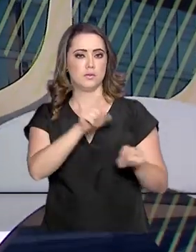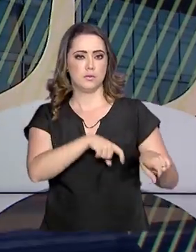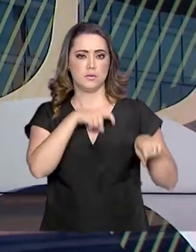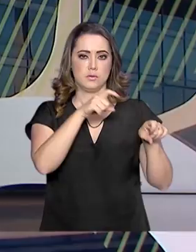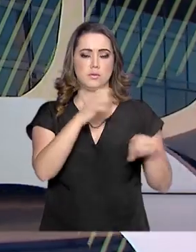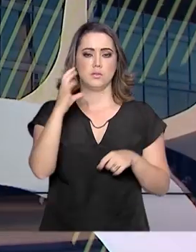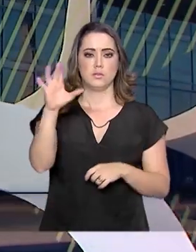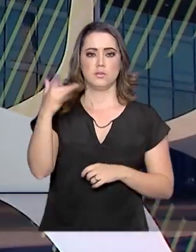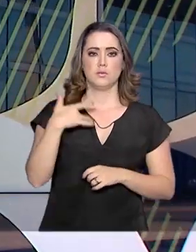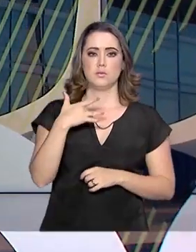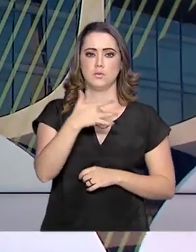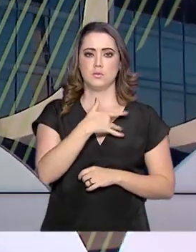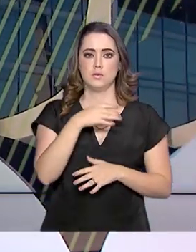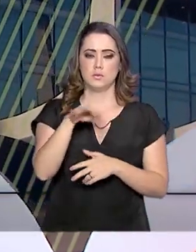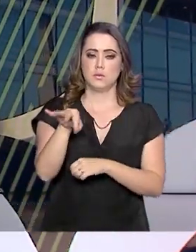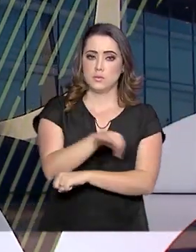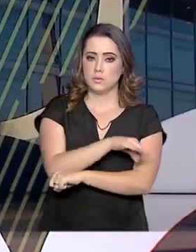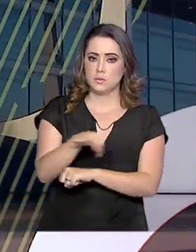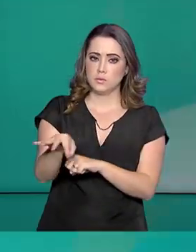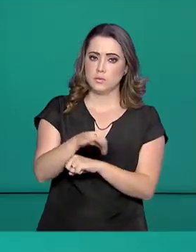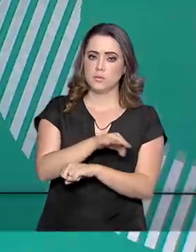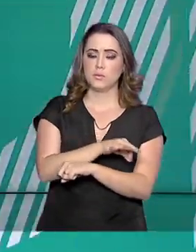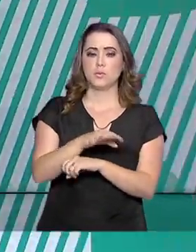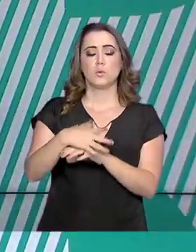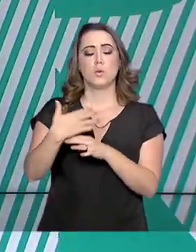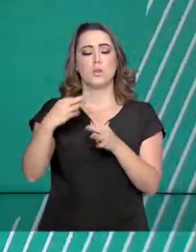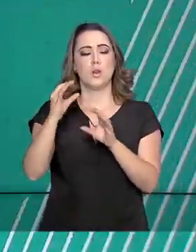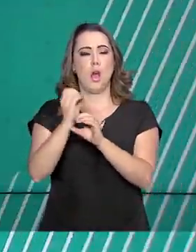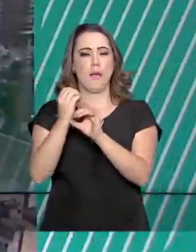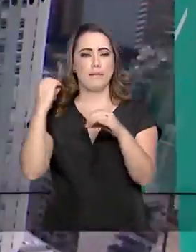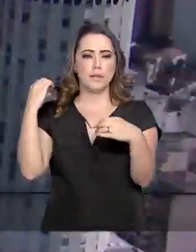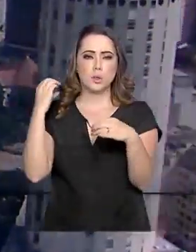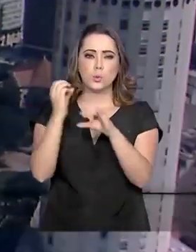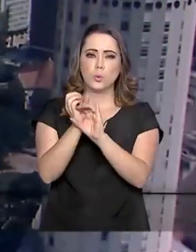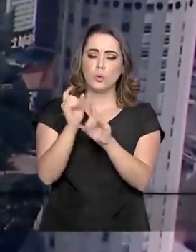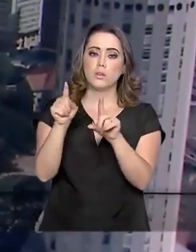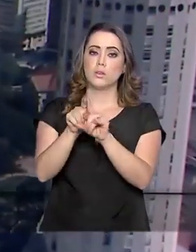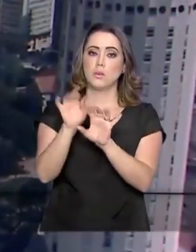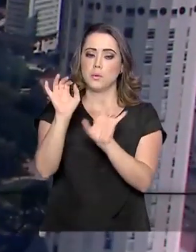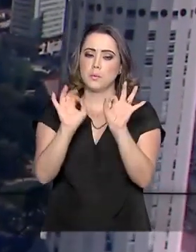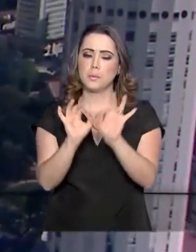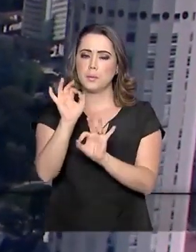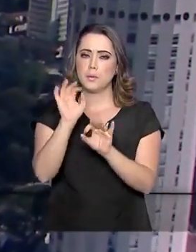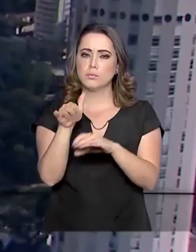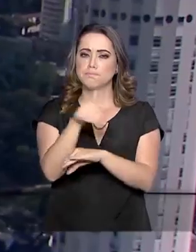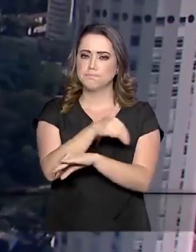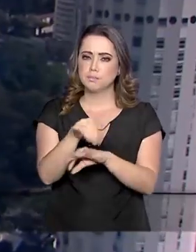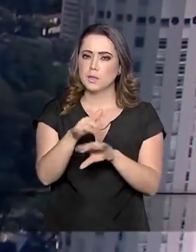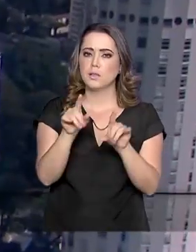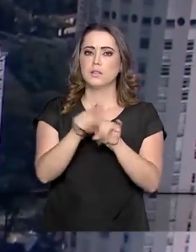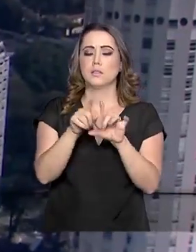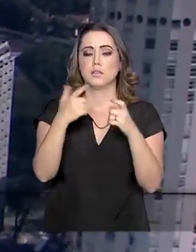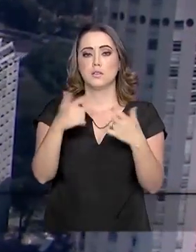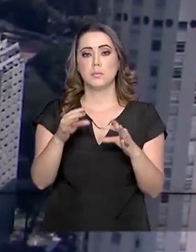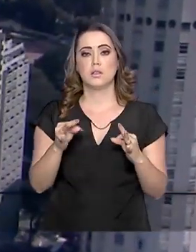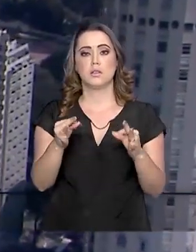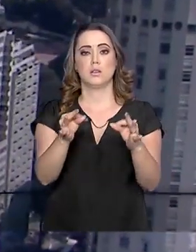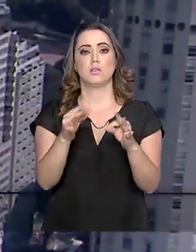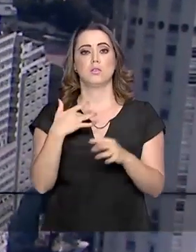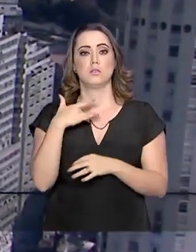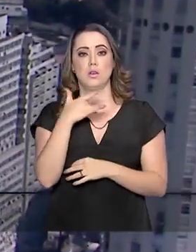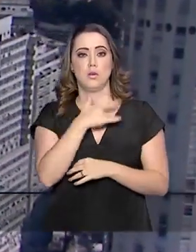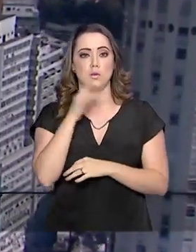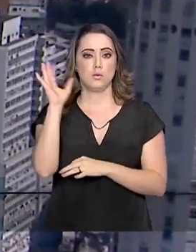Agrárias, Ciências da Saúde, Engenharias, Arquitetura e Urbanismo, além de tecnólogos nas áreas de Ambiente e Saúde,